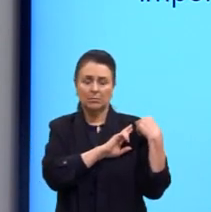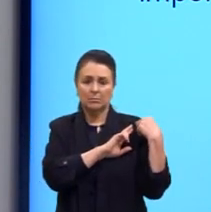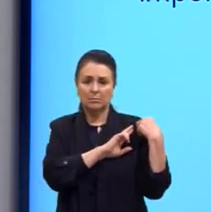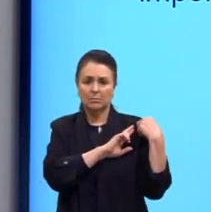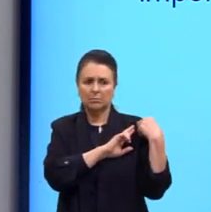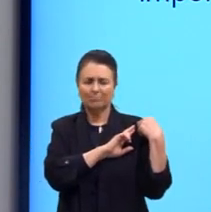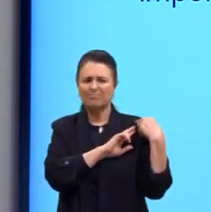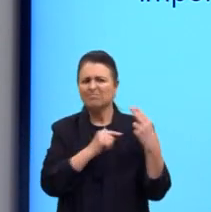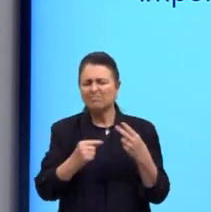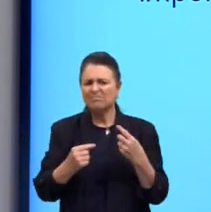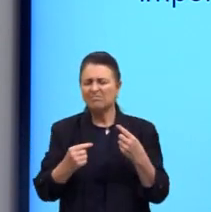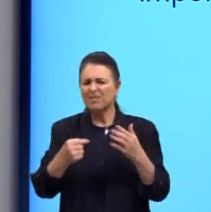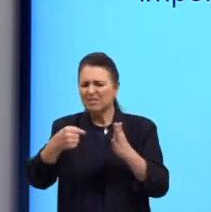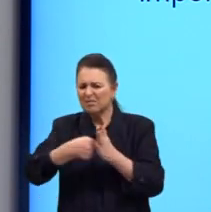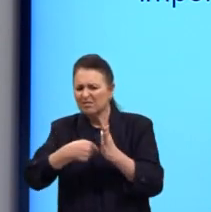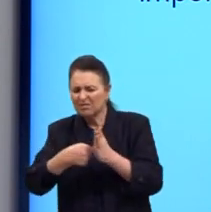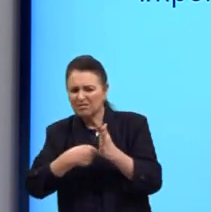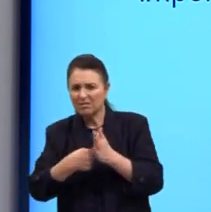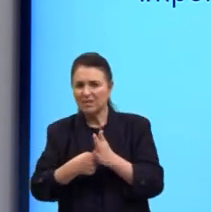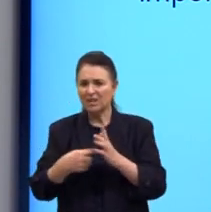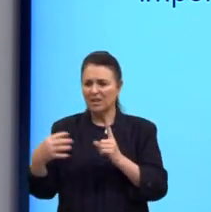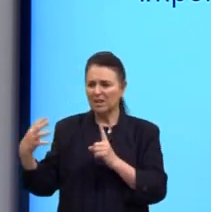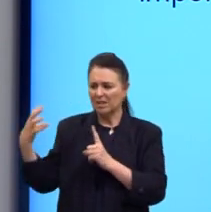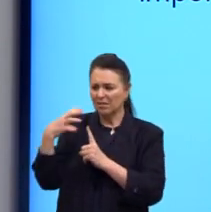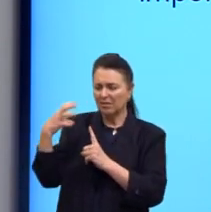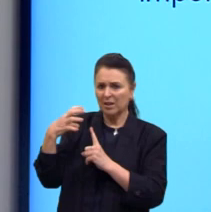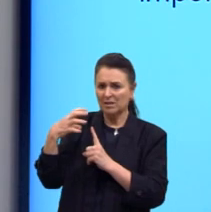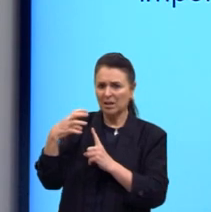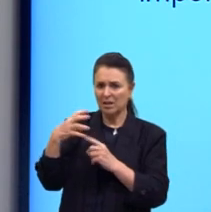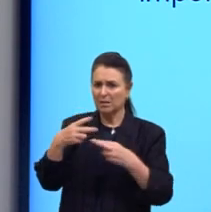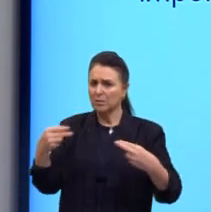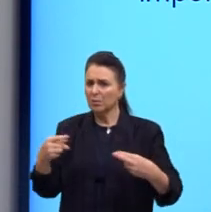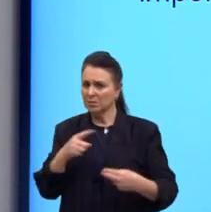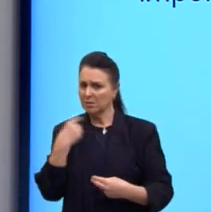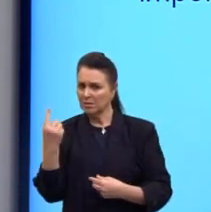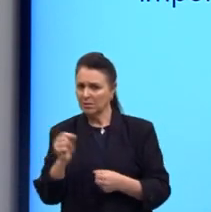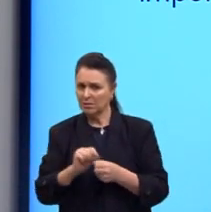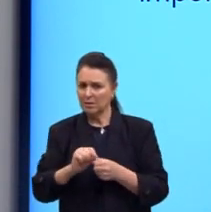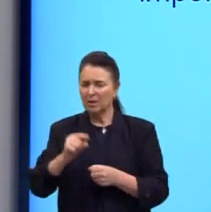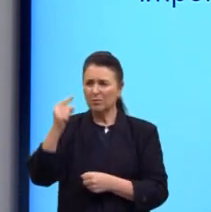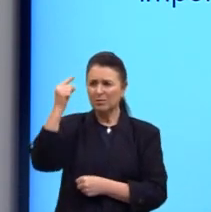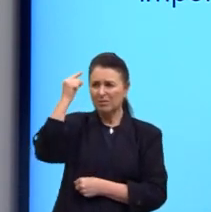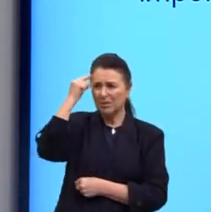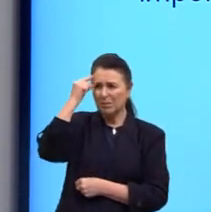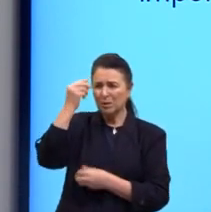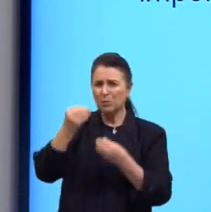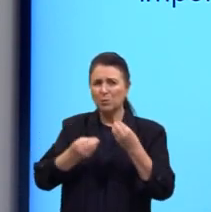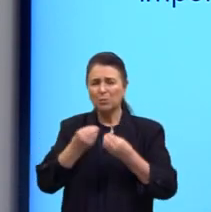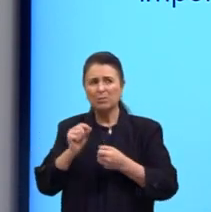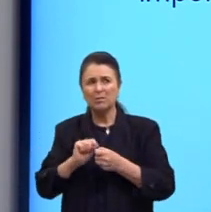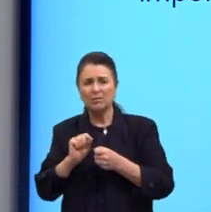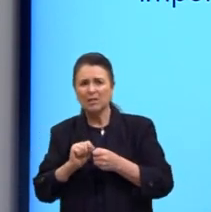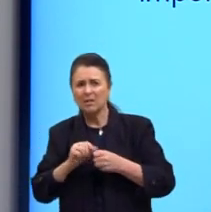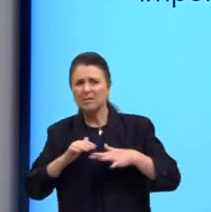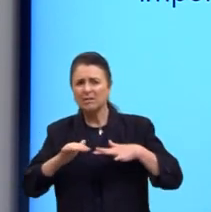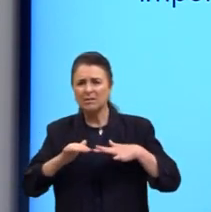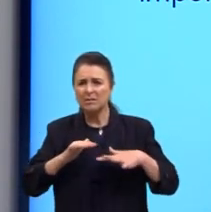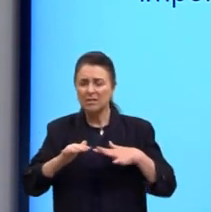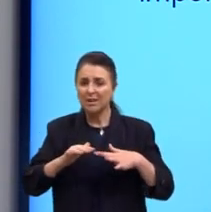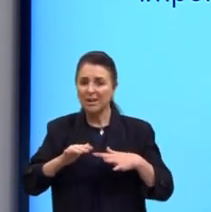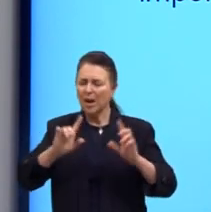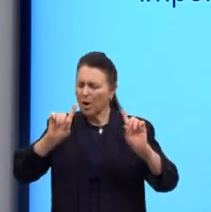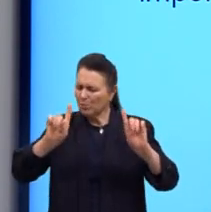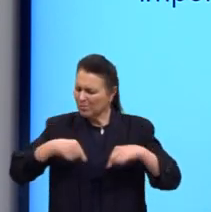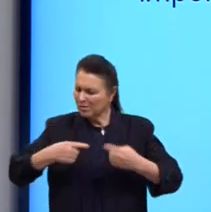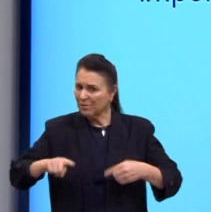questionar sobre a influência das nossas ações, dos nossos pensamentos, como a gente age. É um desafio